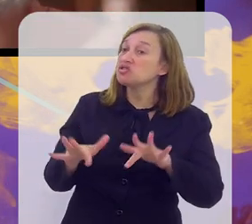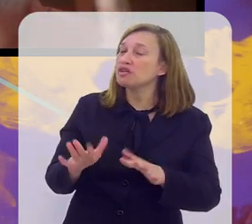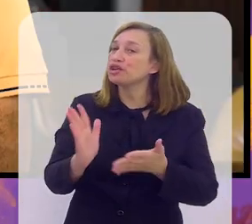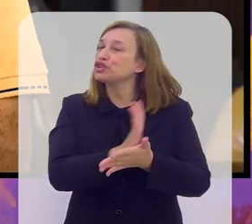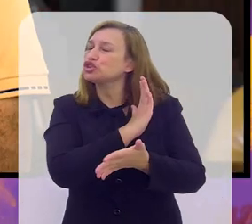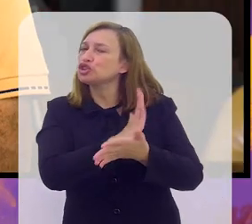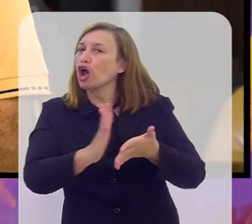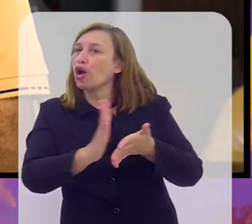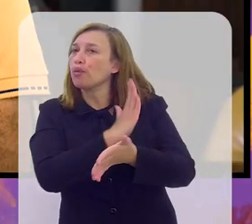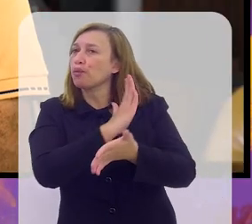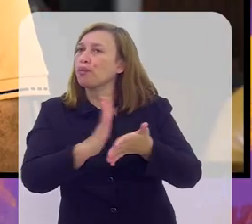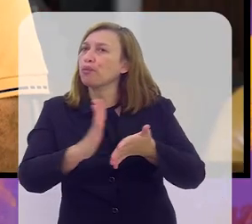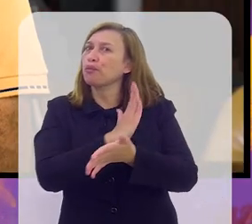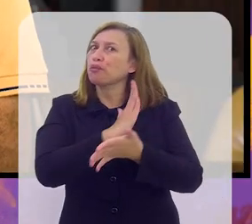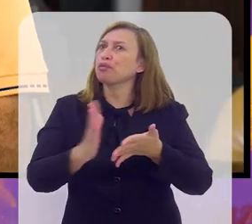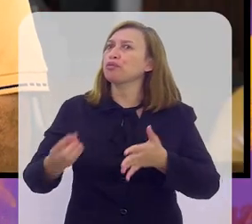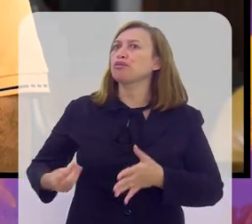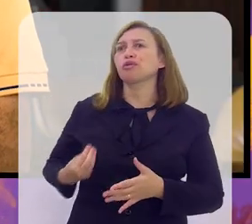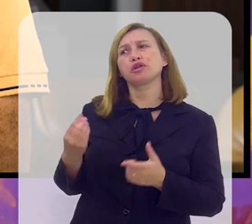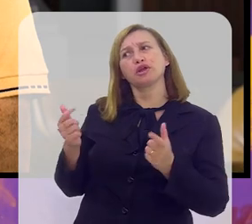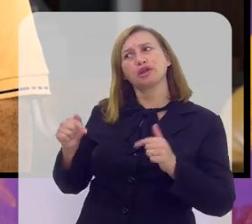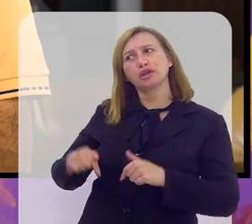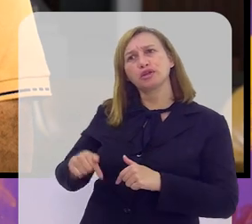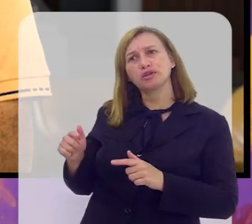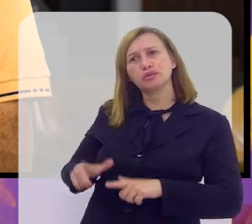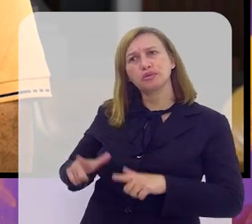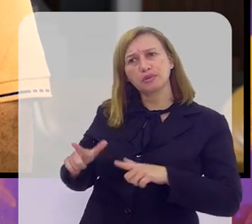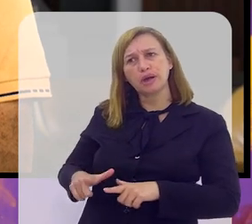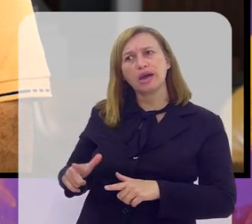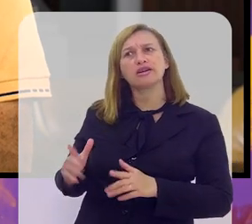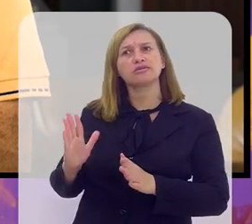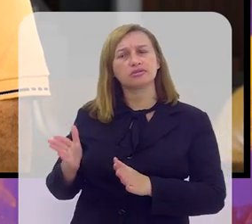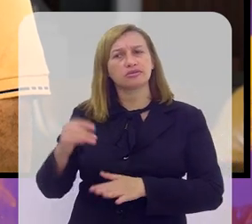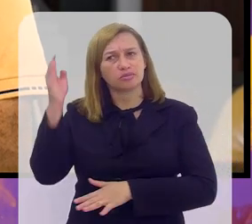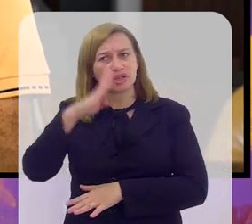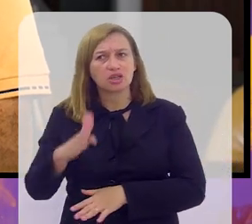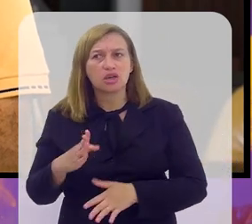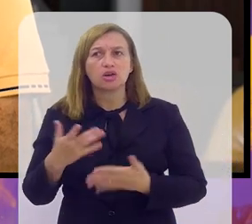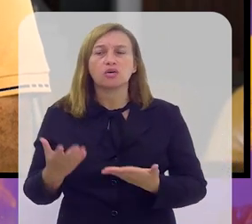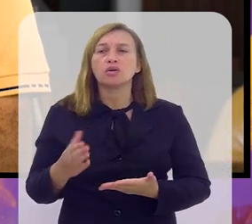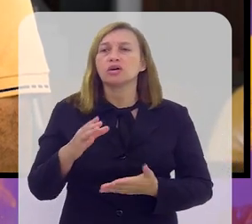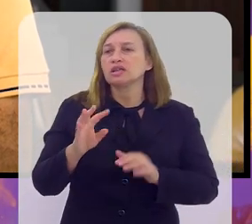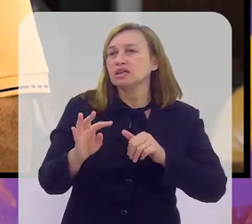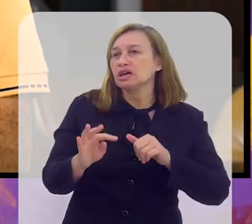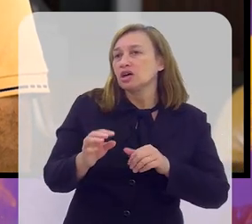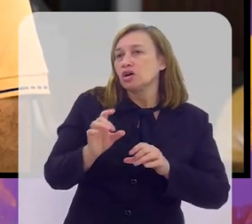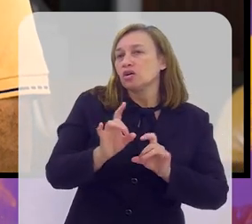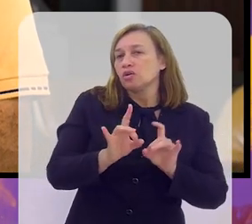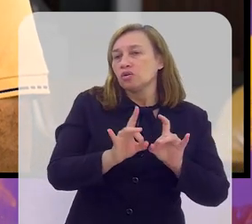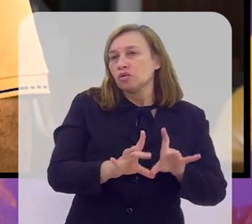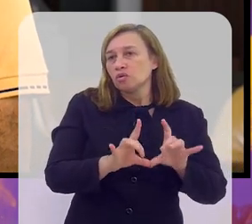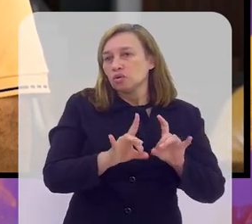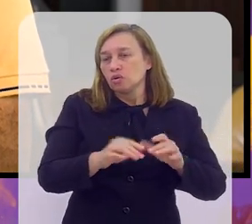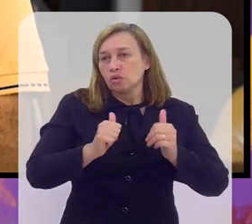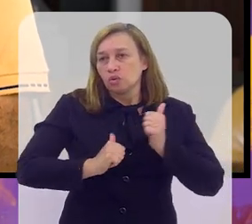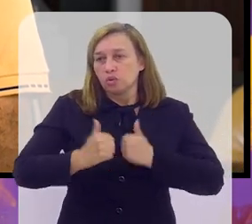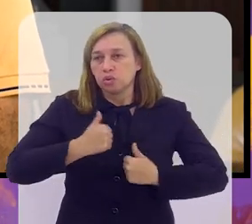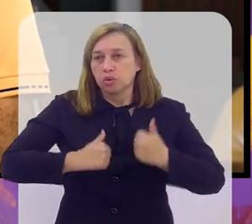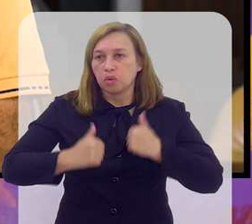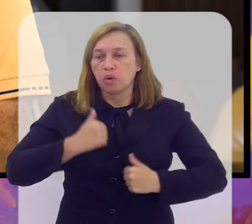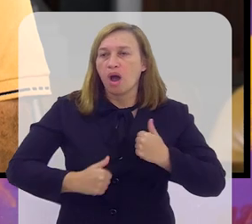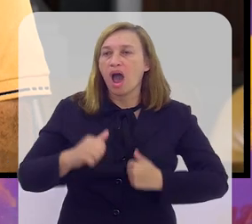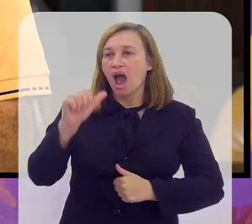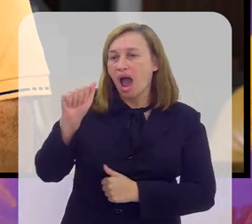Diferente de alguns que estão aqui e que aqui até estiveram no Brasil, né? Como o técnico, porque eu gosto de nomear, o